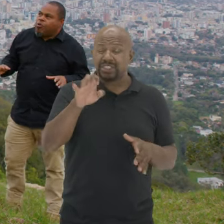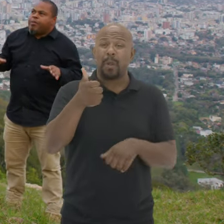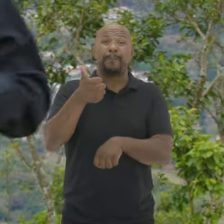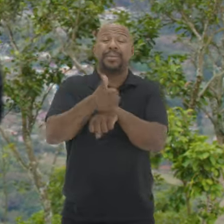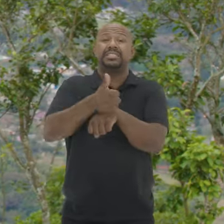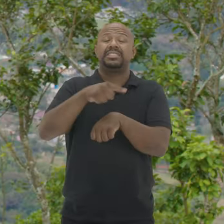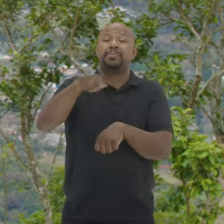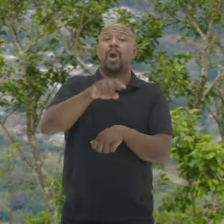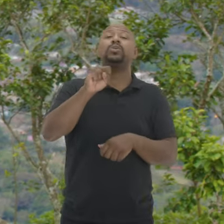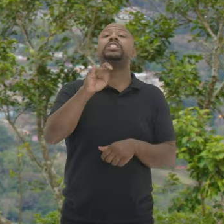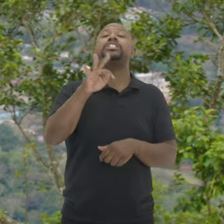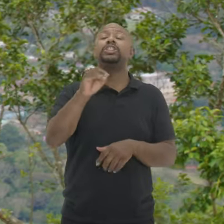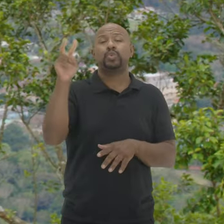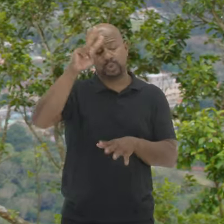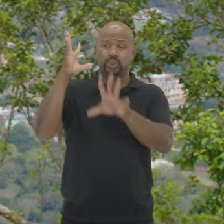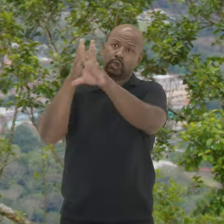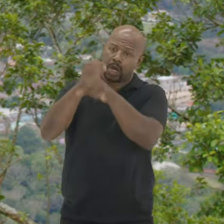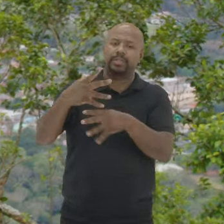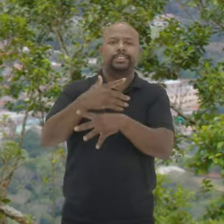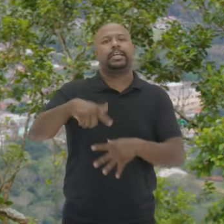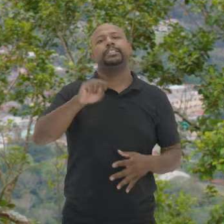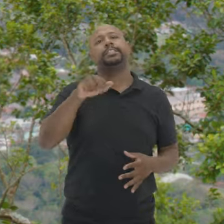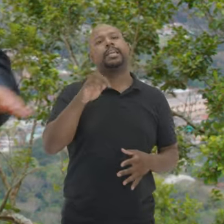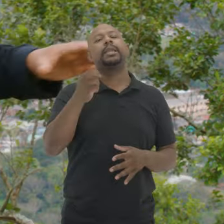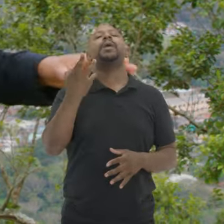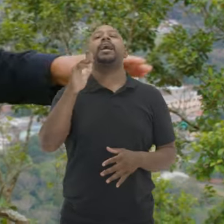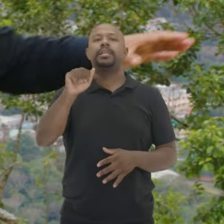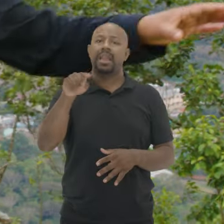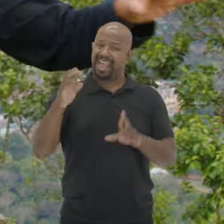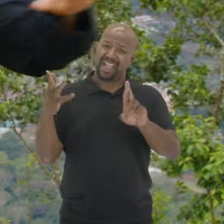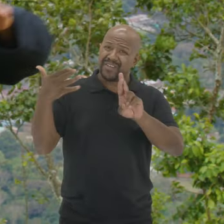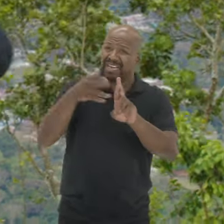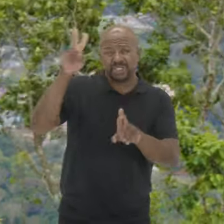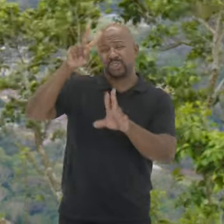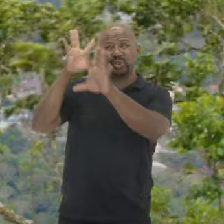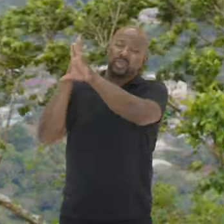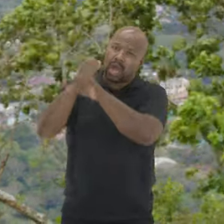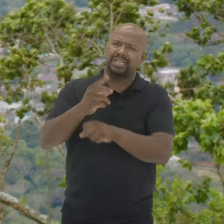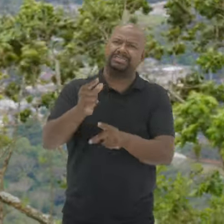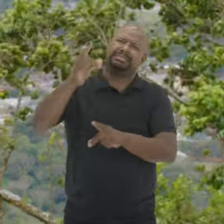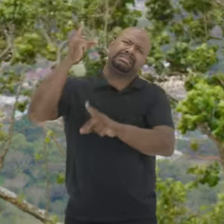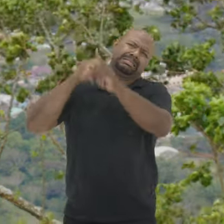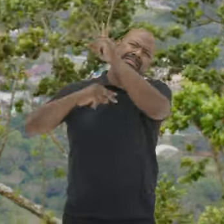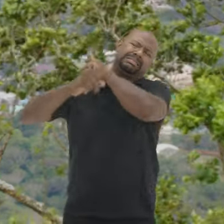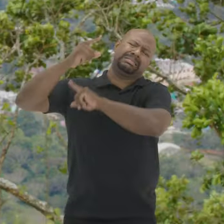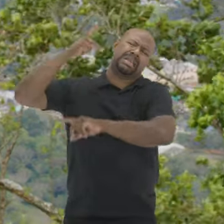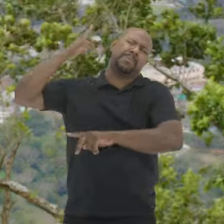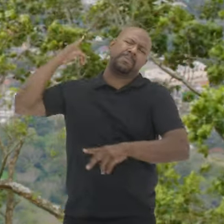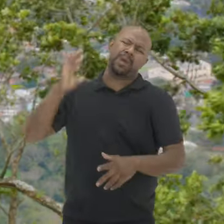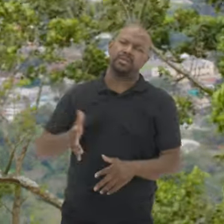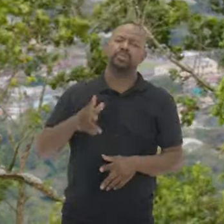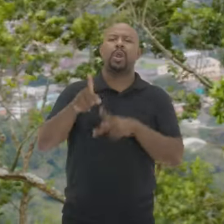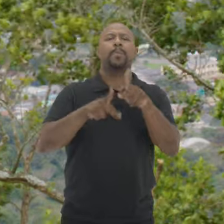O principal Sítio histórico Da cidade Santa Maria Ele é a referência histórica Que desde Dos